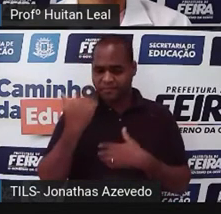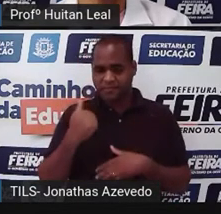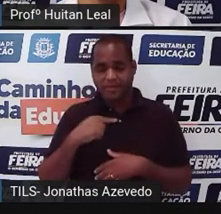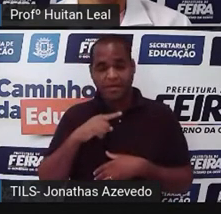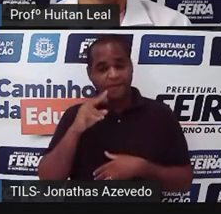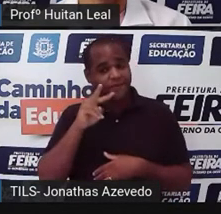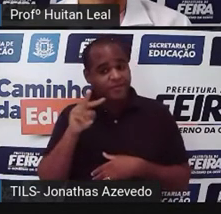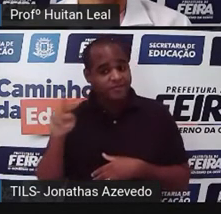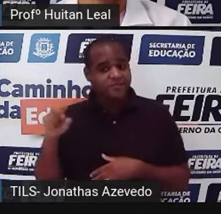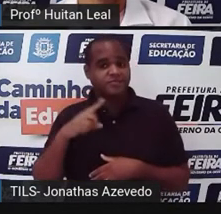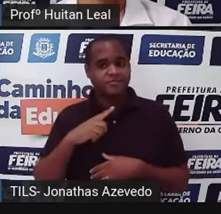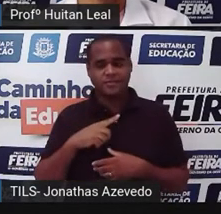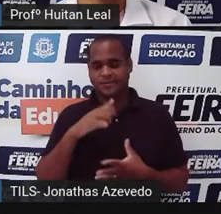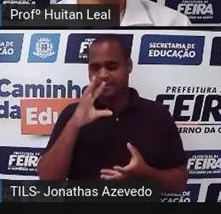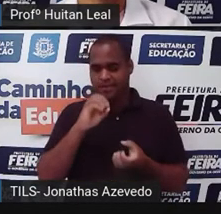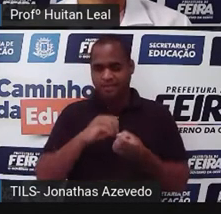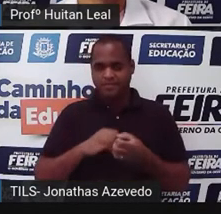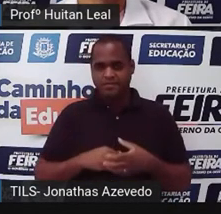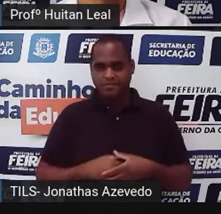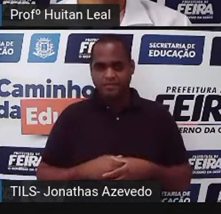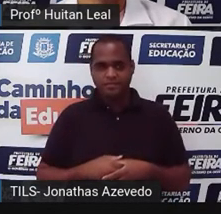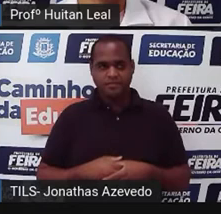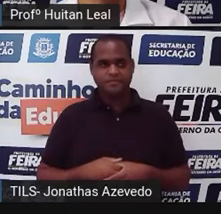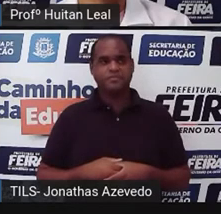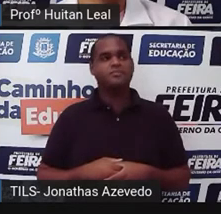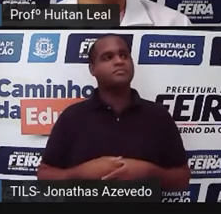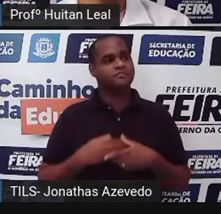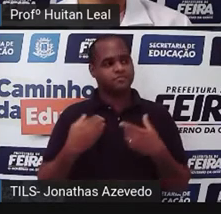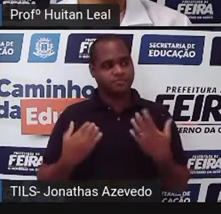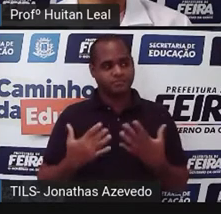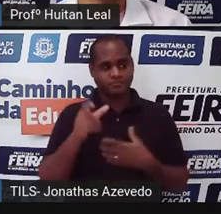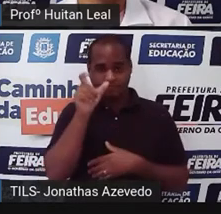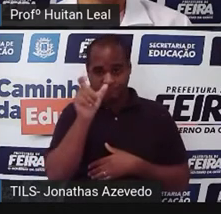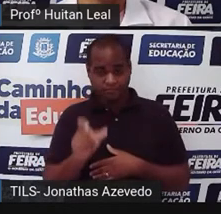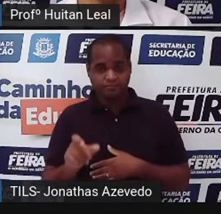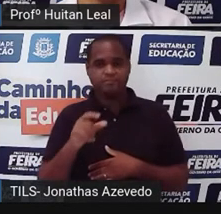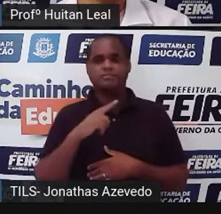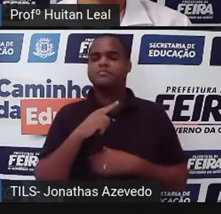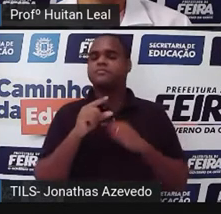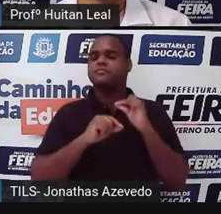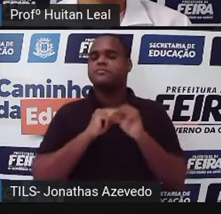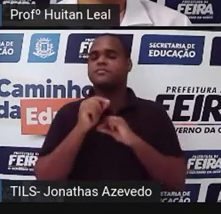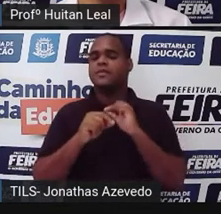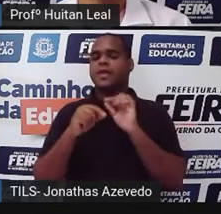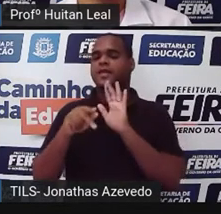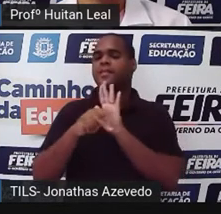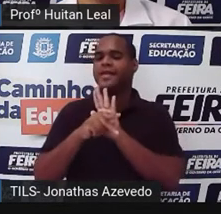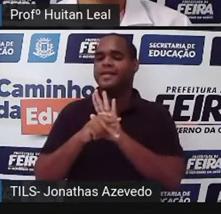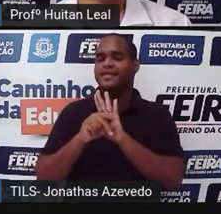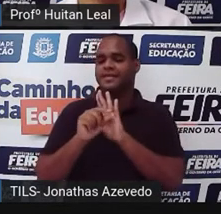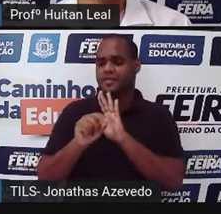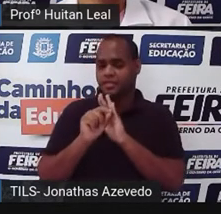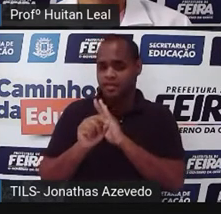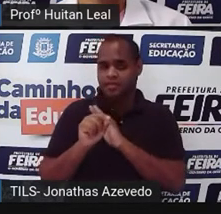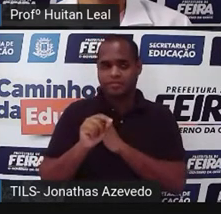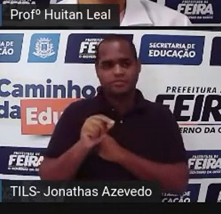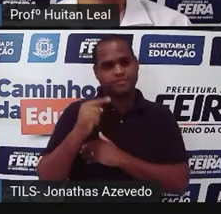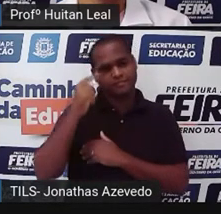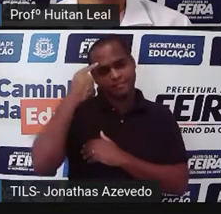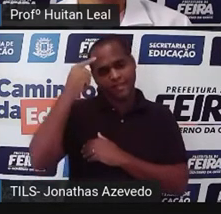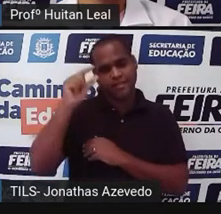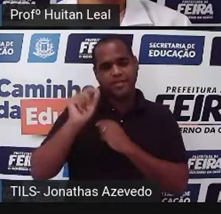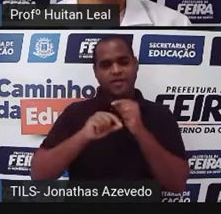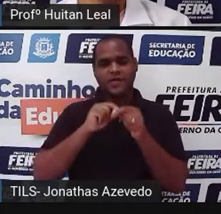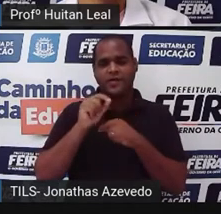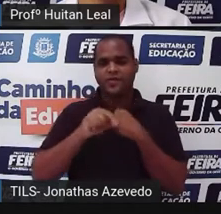vê, que está evidente. Já o narrador-personagem é aquele que participa. Pense que você vai narrar